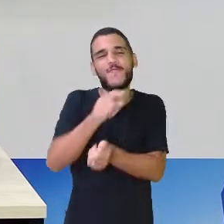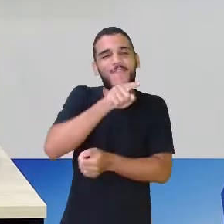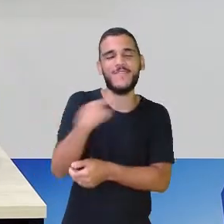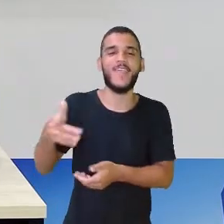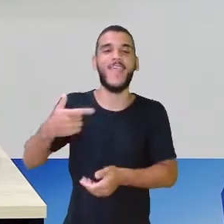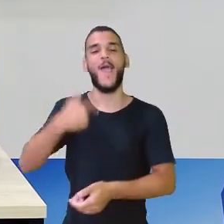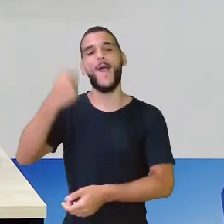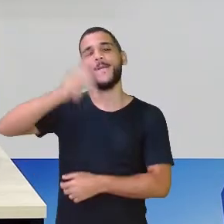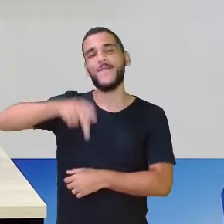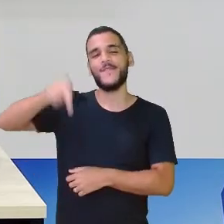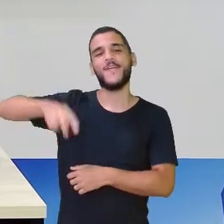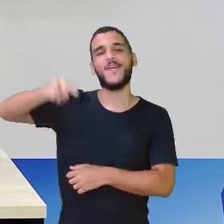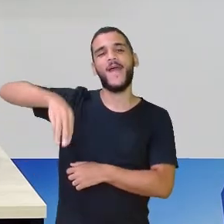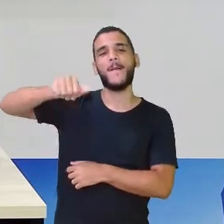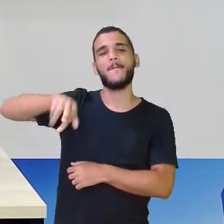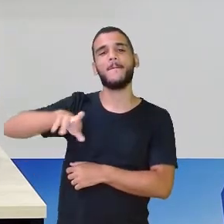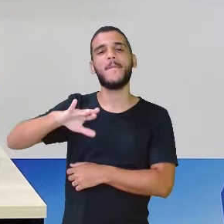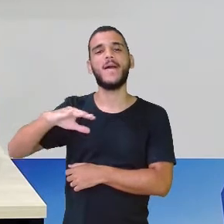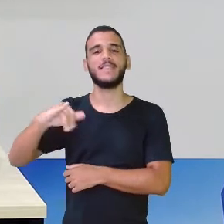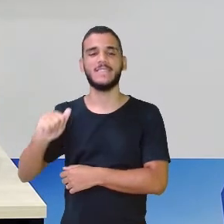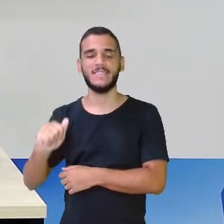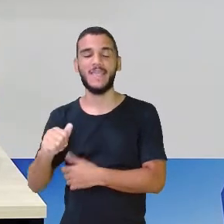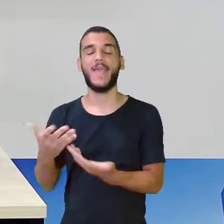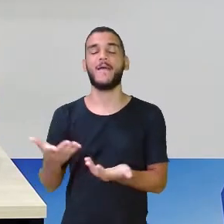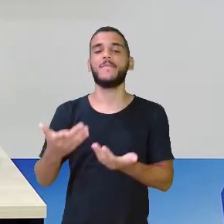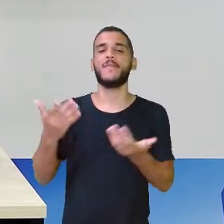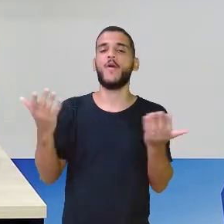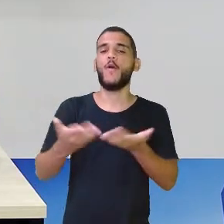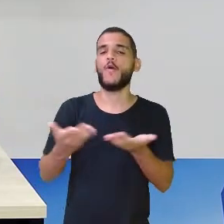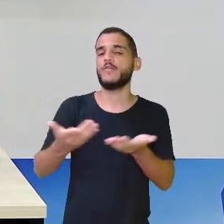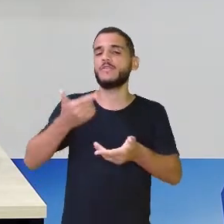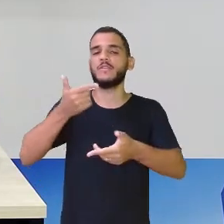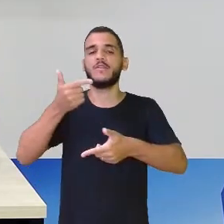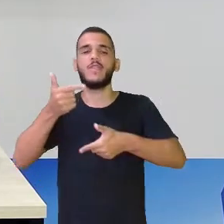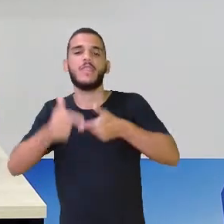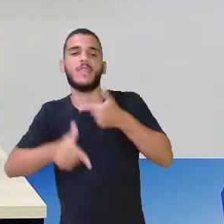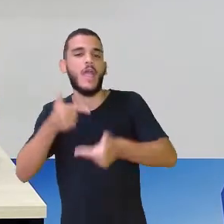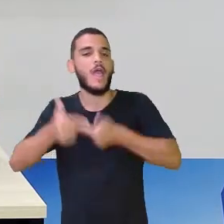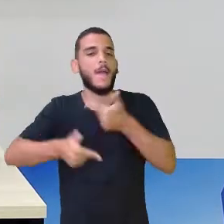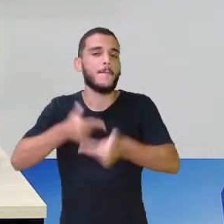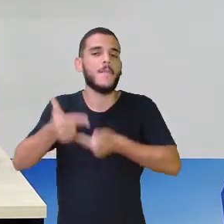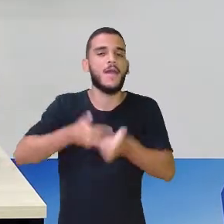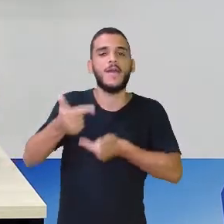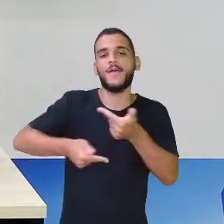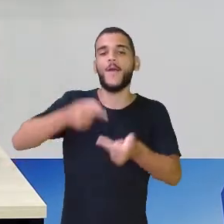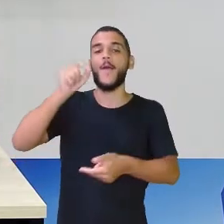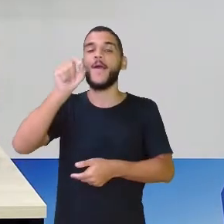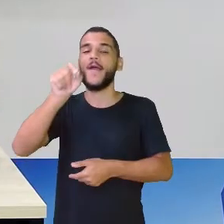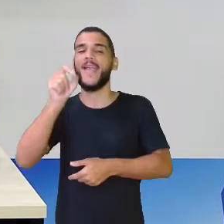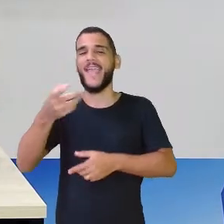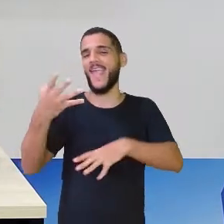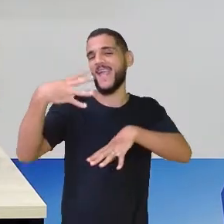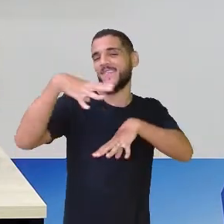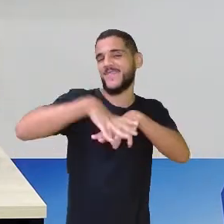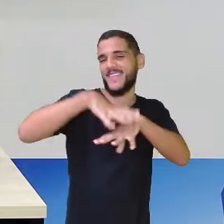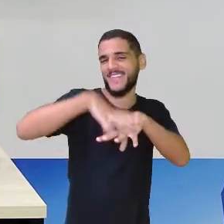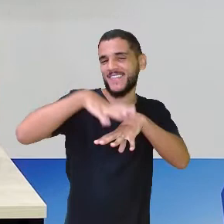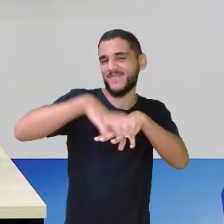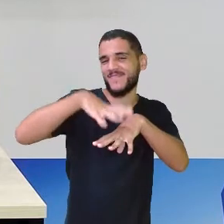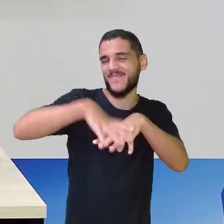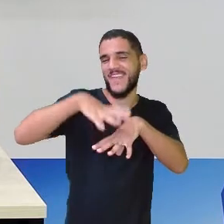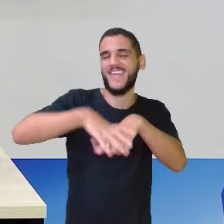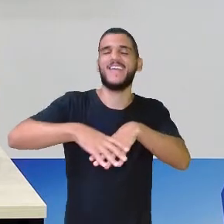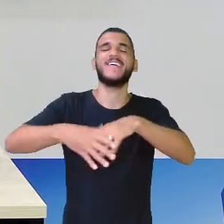a professora Márcia Cristina e estou aqui trabalhando matemática. Quem me conhece?